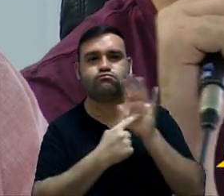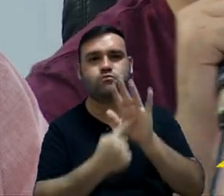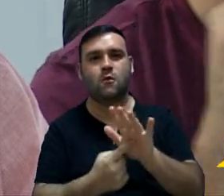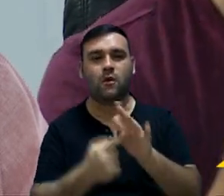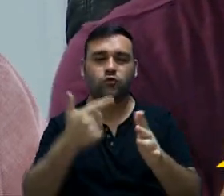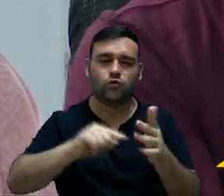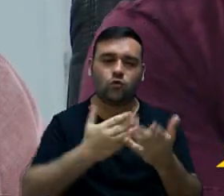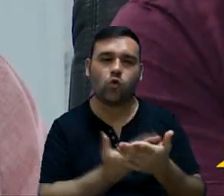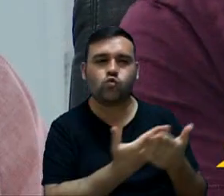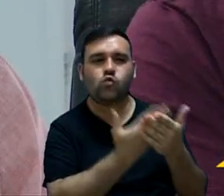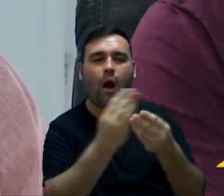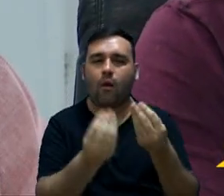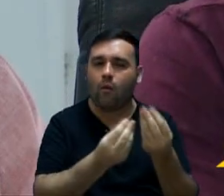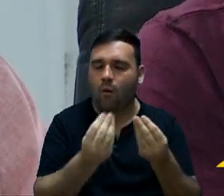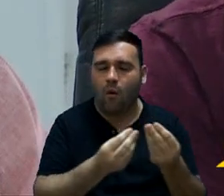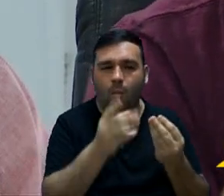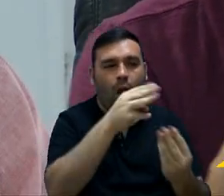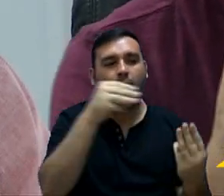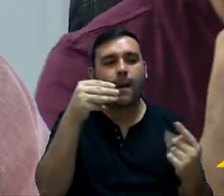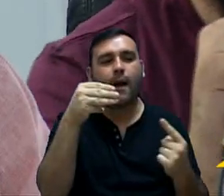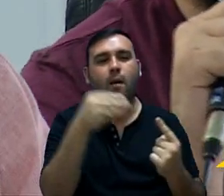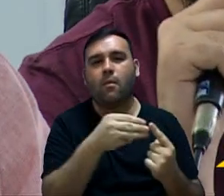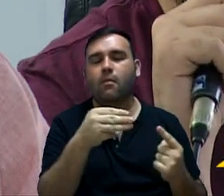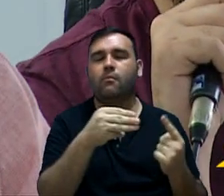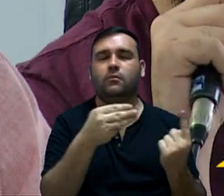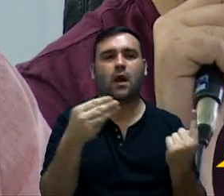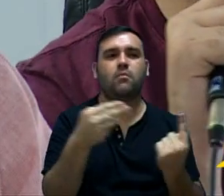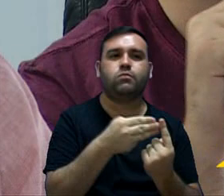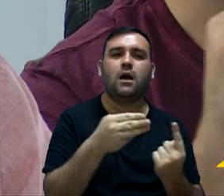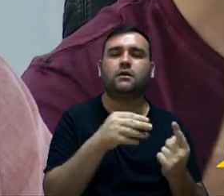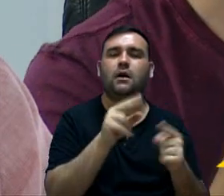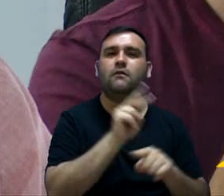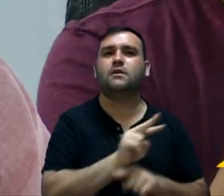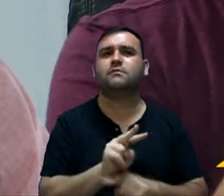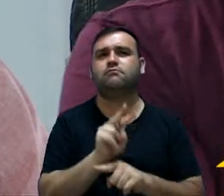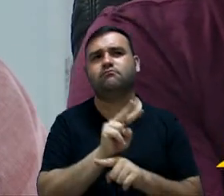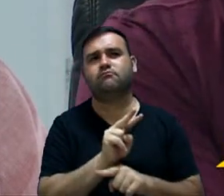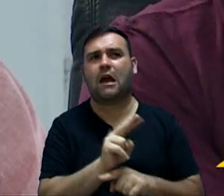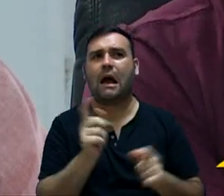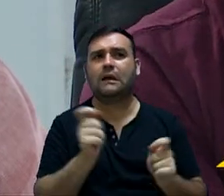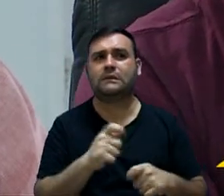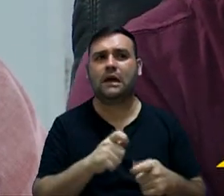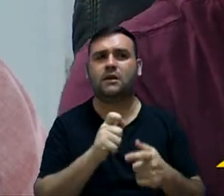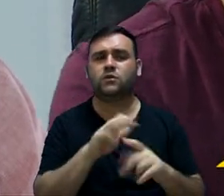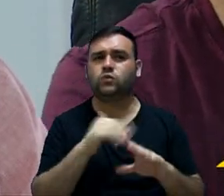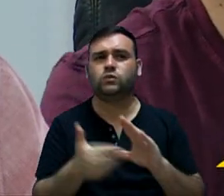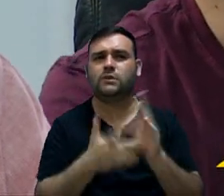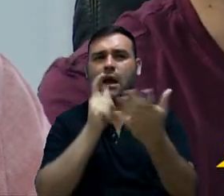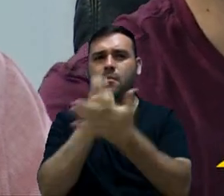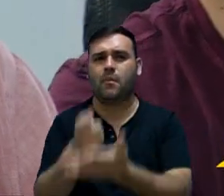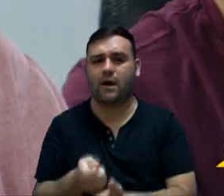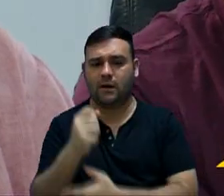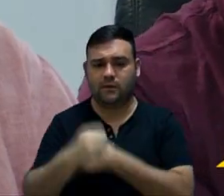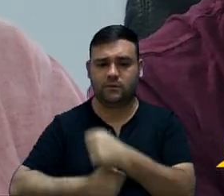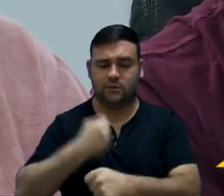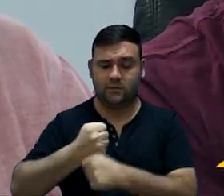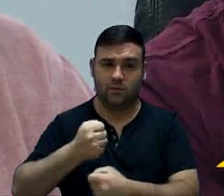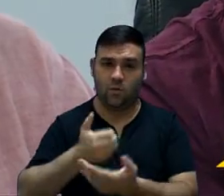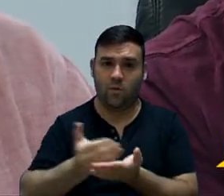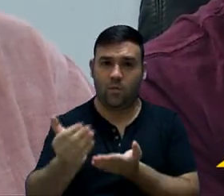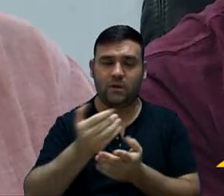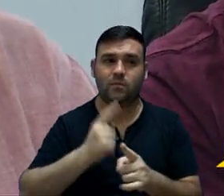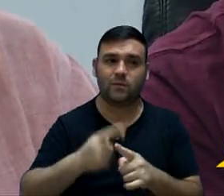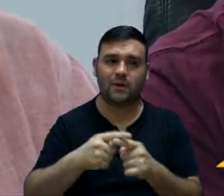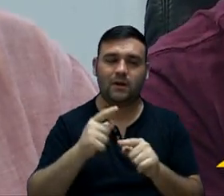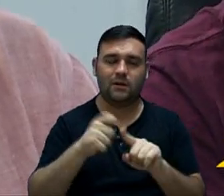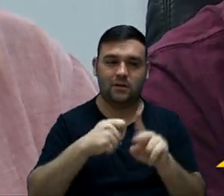que é vendo como estão as metas fiscais, se vai dar para pagar as contas no começo do ano aqui,